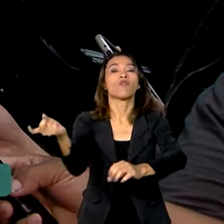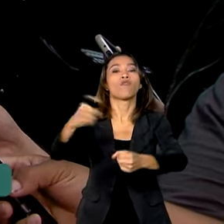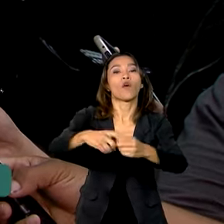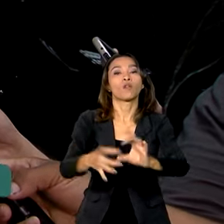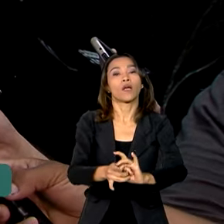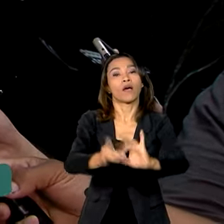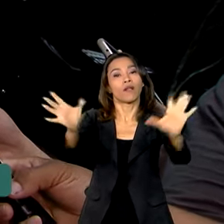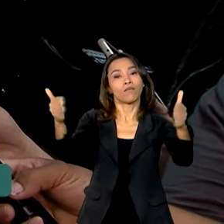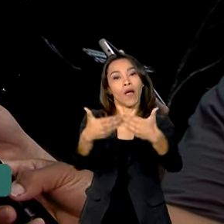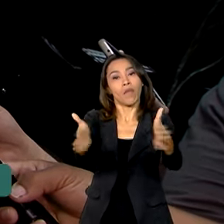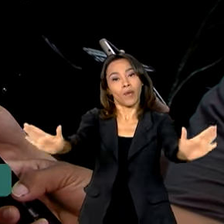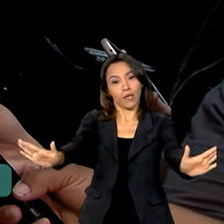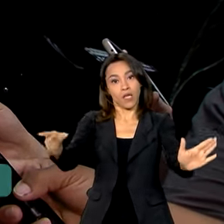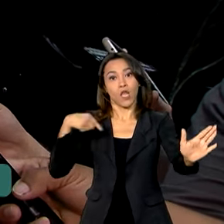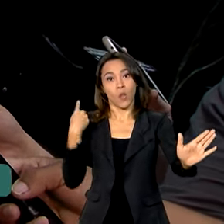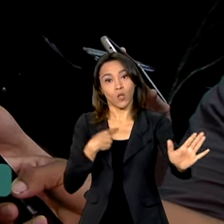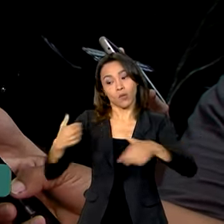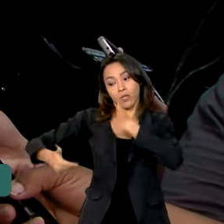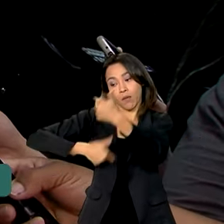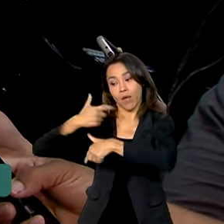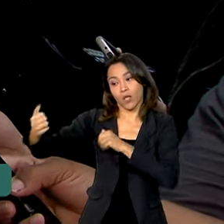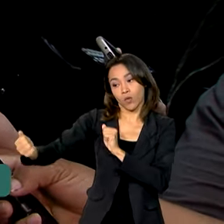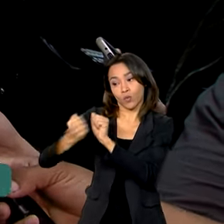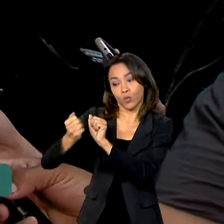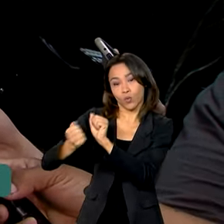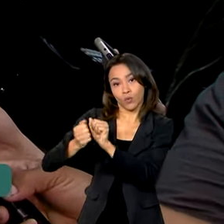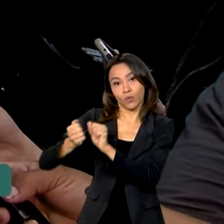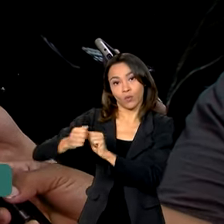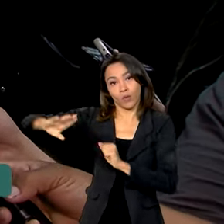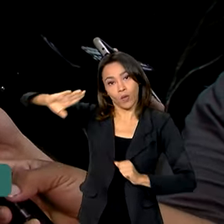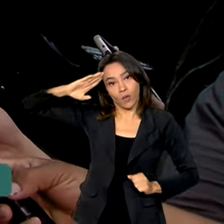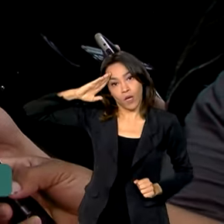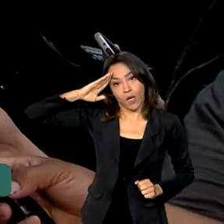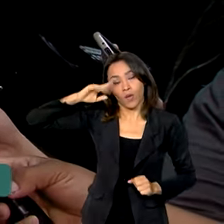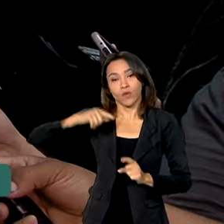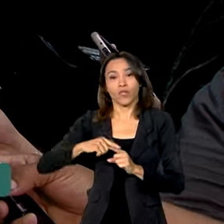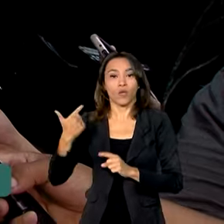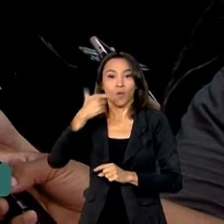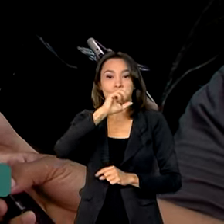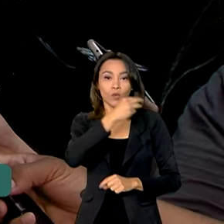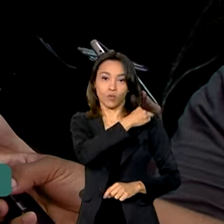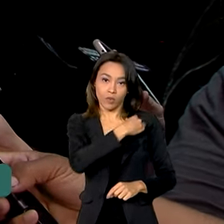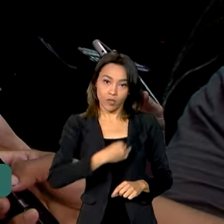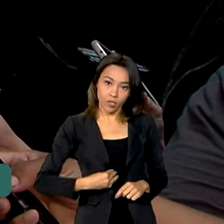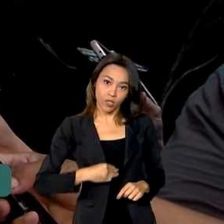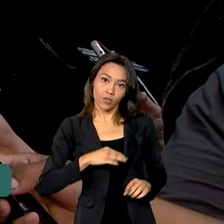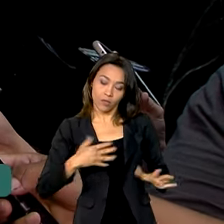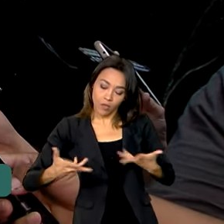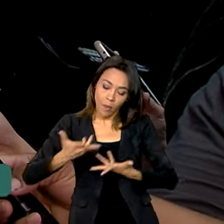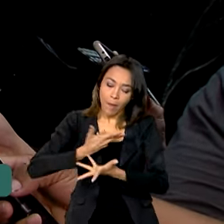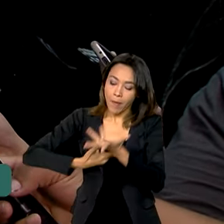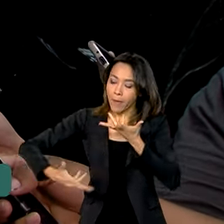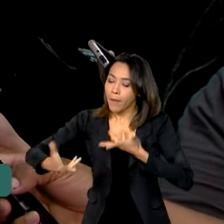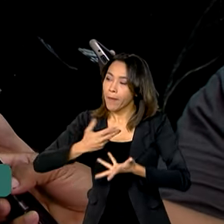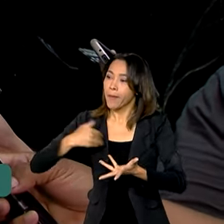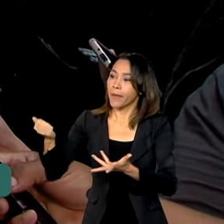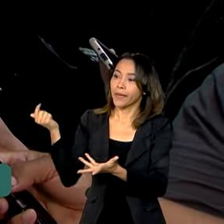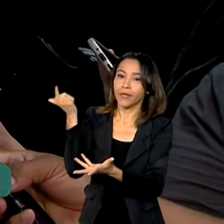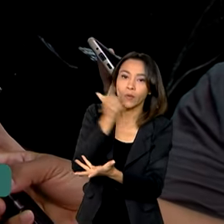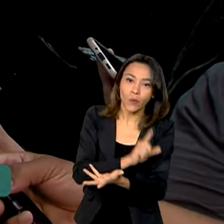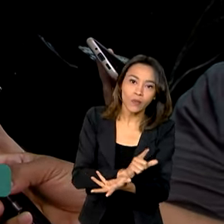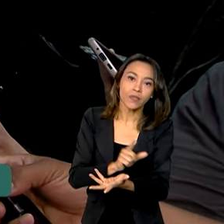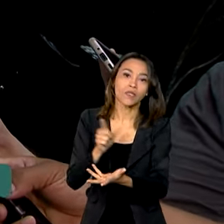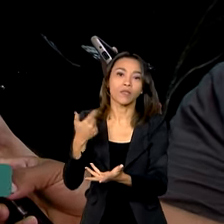aeronáutica, estamos trabalhando com o ministro José Múcio, com todos os envolvidos, para a gente efetivamente poder avançar na